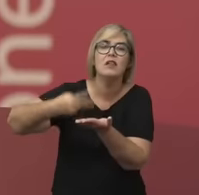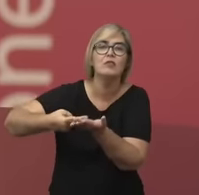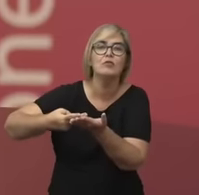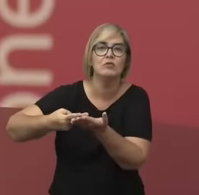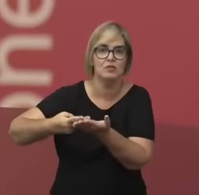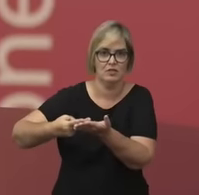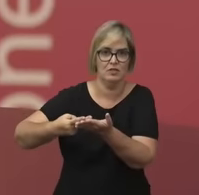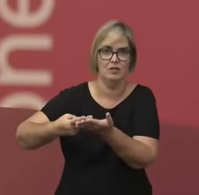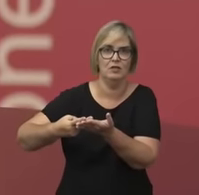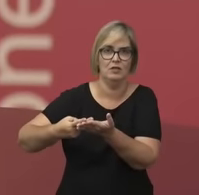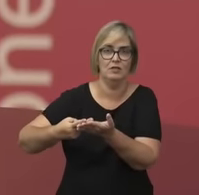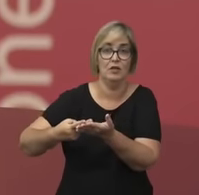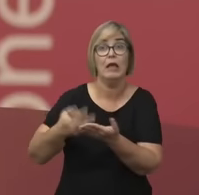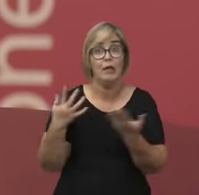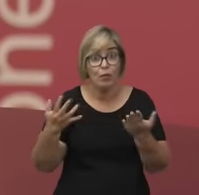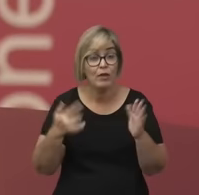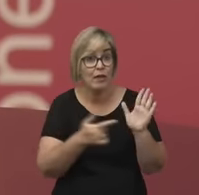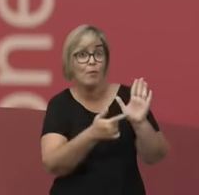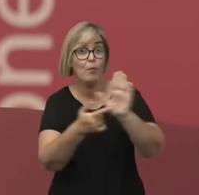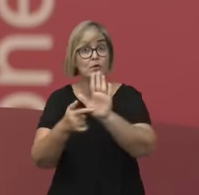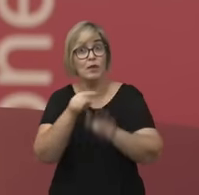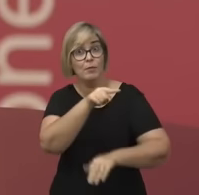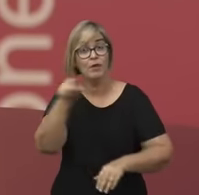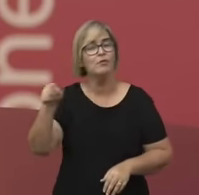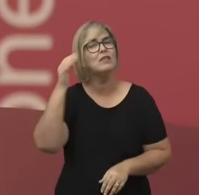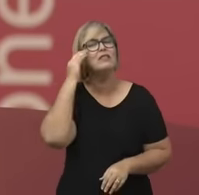trazer um cenário aqui para vocês, que é o seguinte,